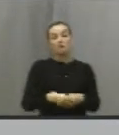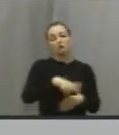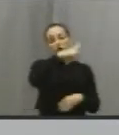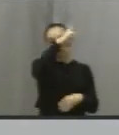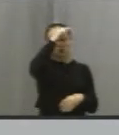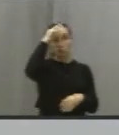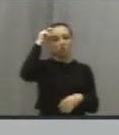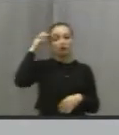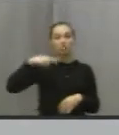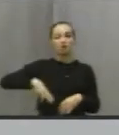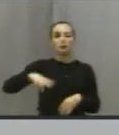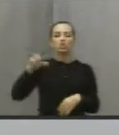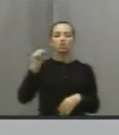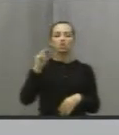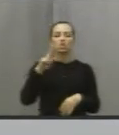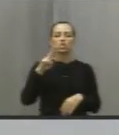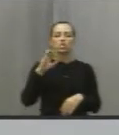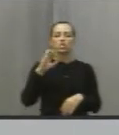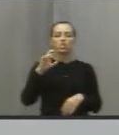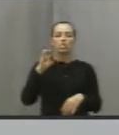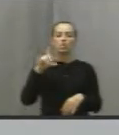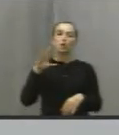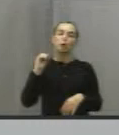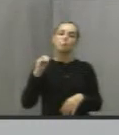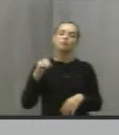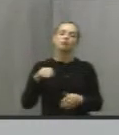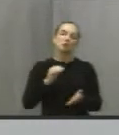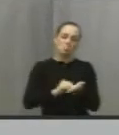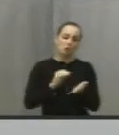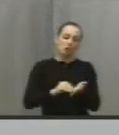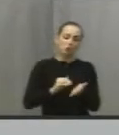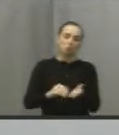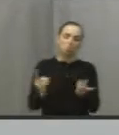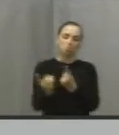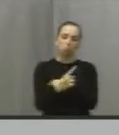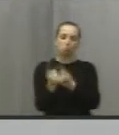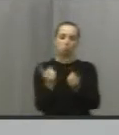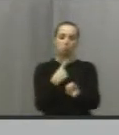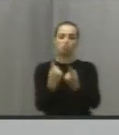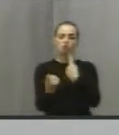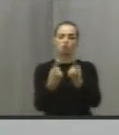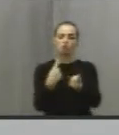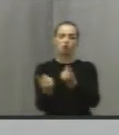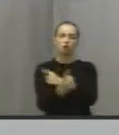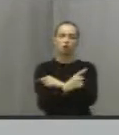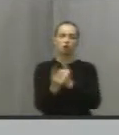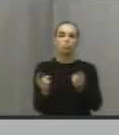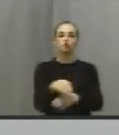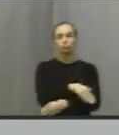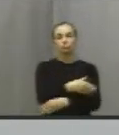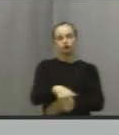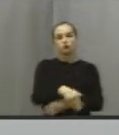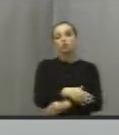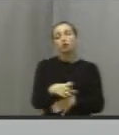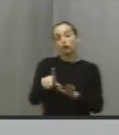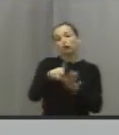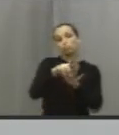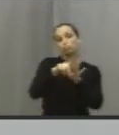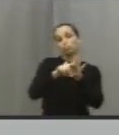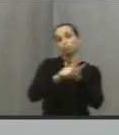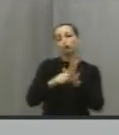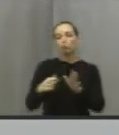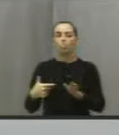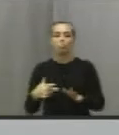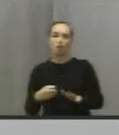prefeito, secretário de Trânsito, COCA Ferraz. Resultado deste ano aqui com as reduções de 20